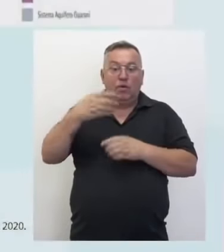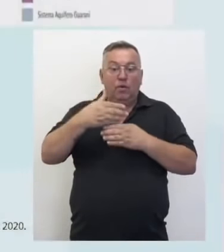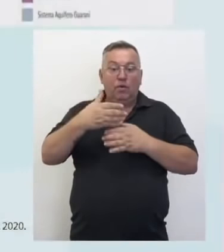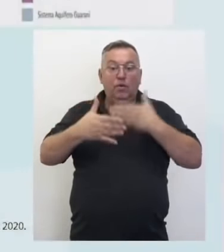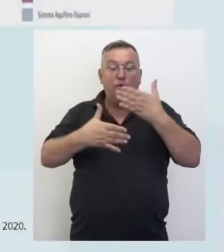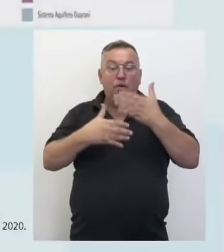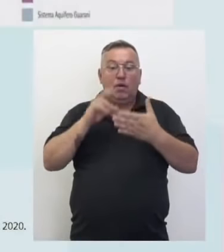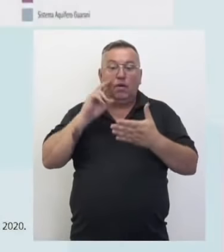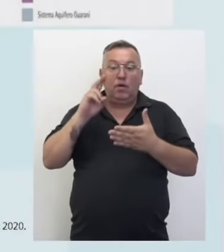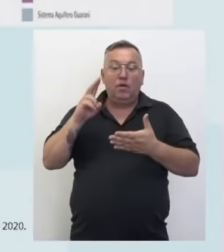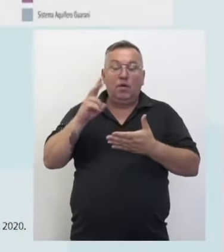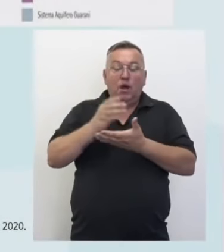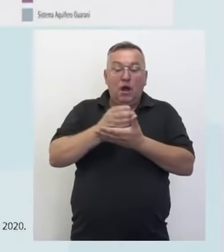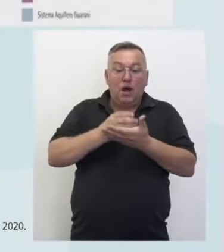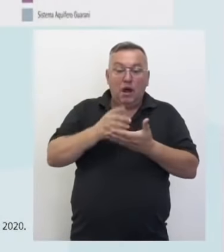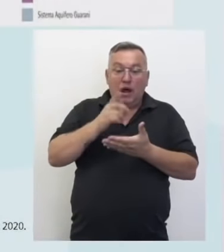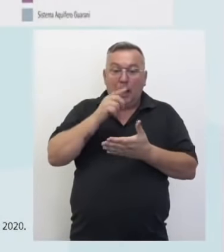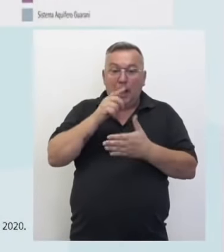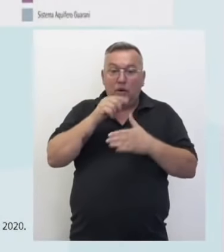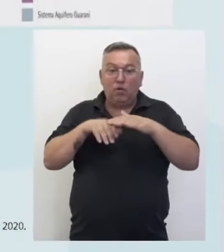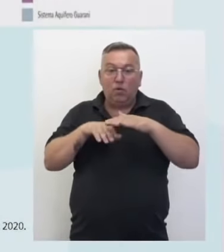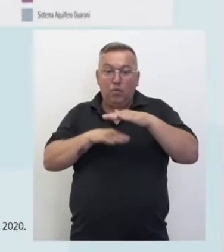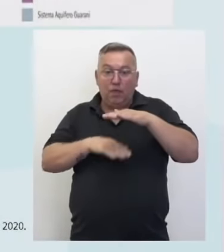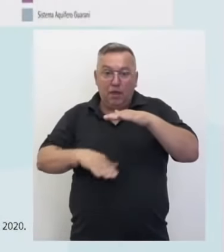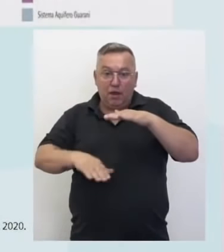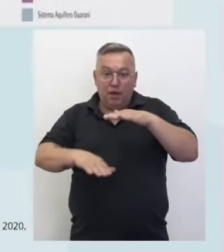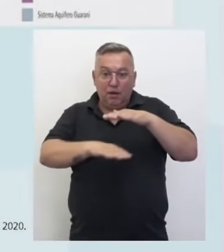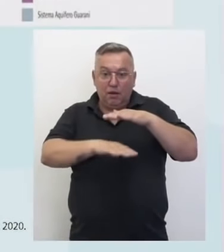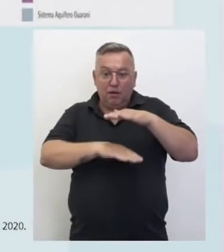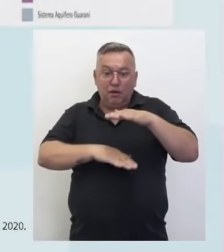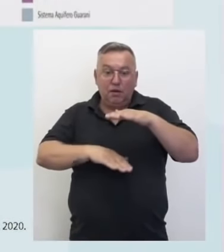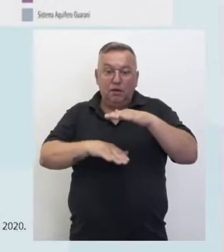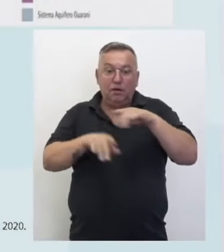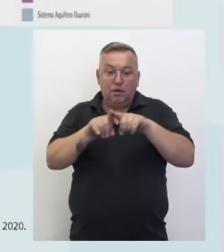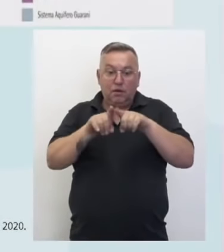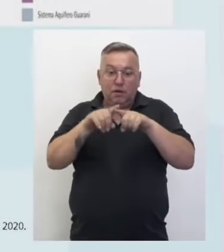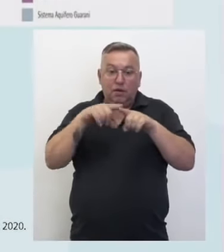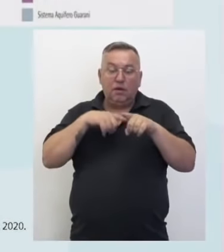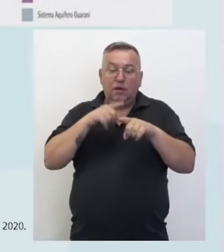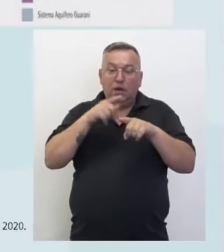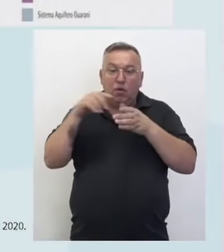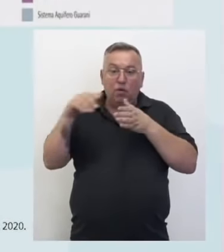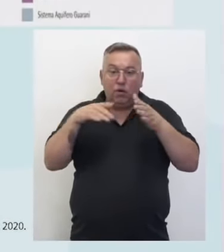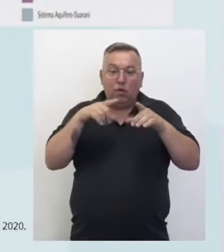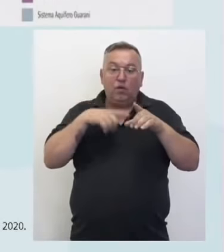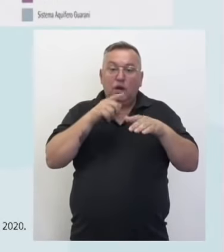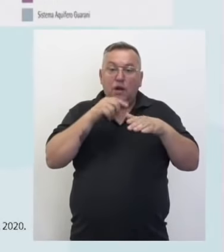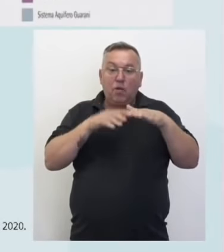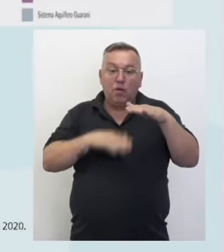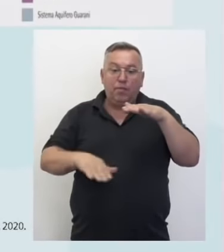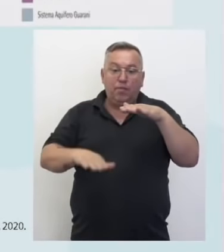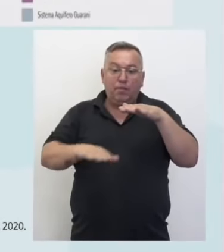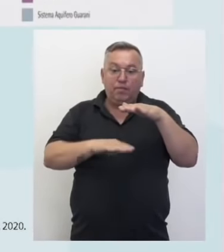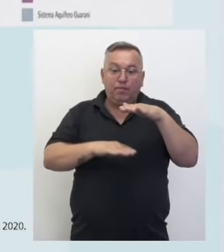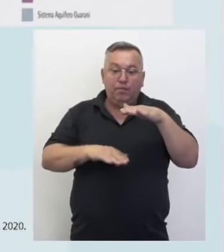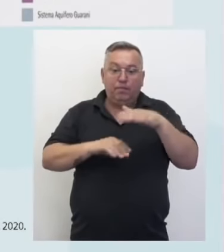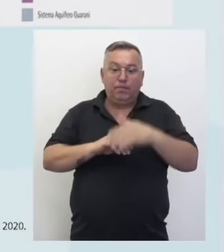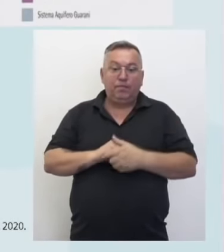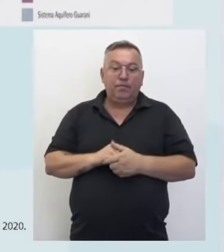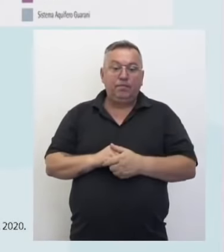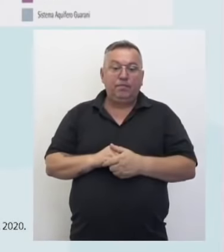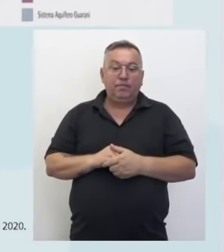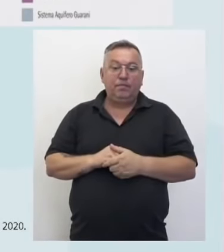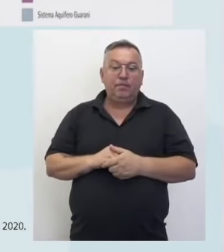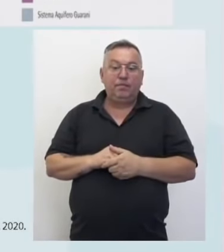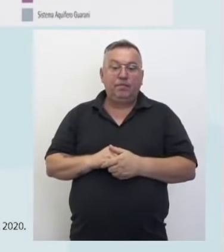nós vamos ver aí as águas subterrâneas. Então também, além das bacias hidrográficas, nós temos águas bastante